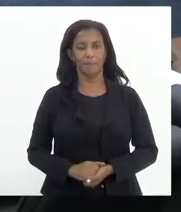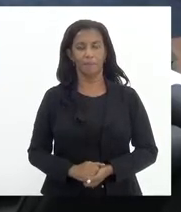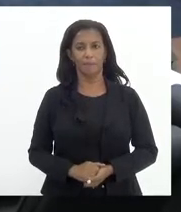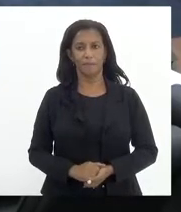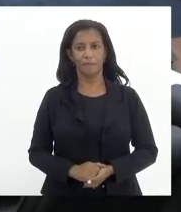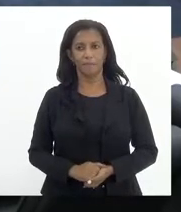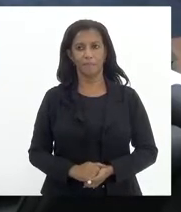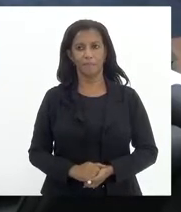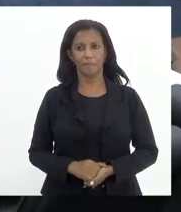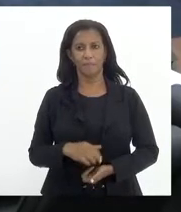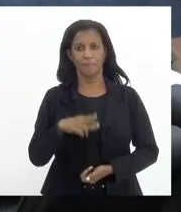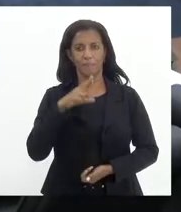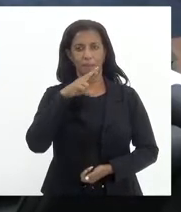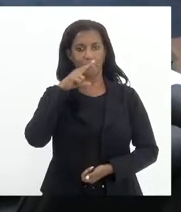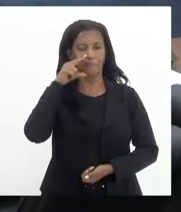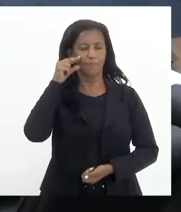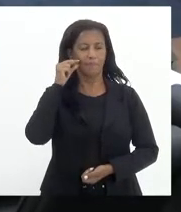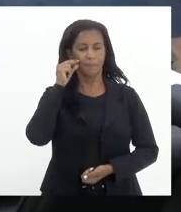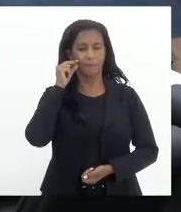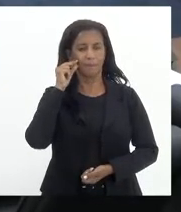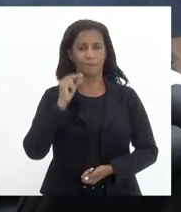Deputado Rosenberg Reis.